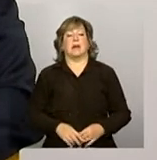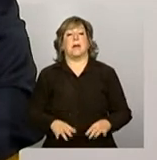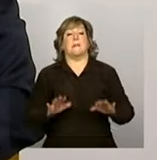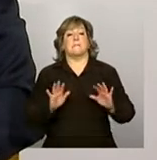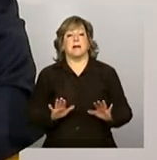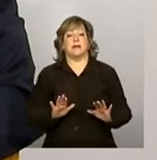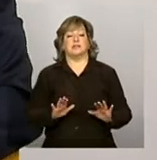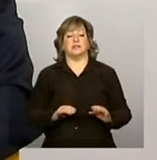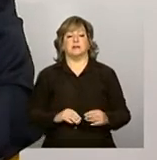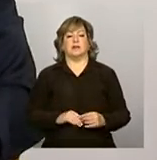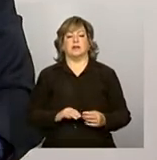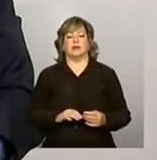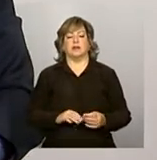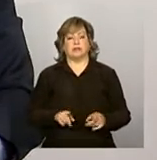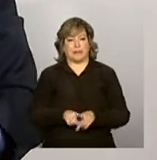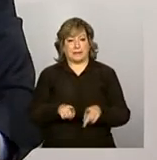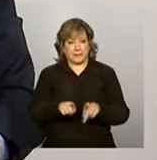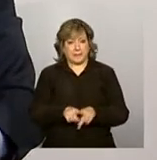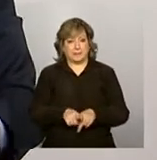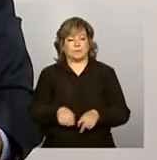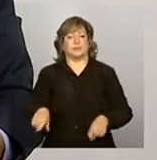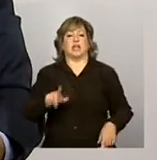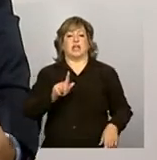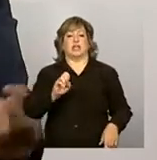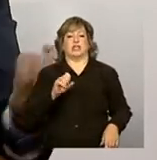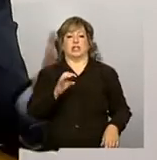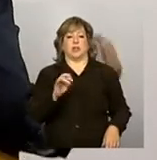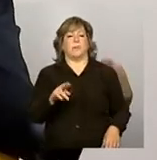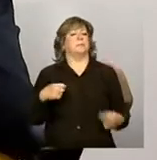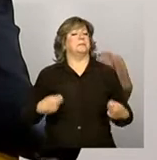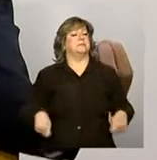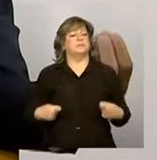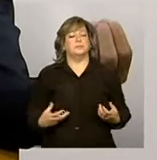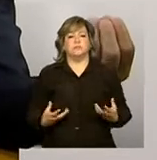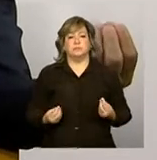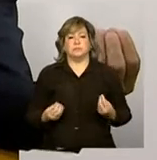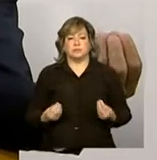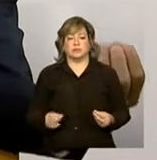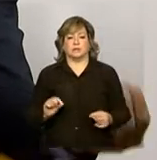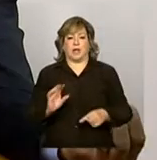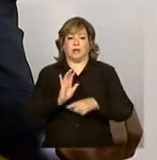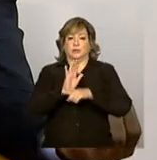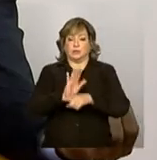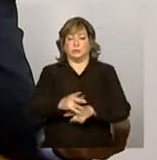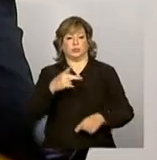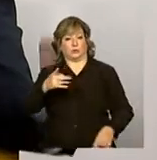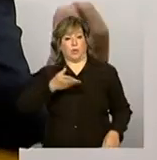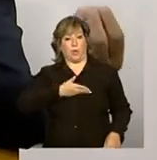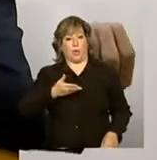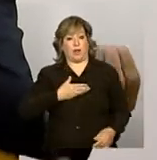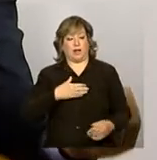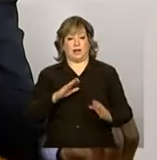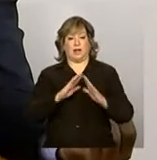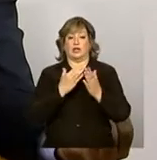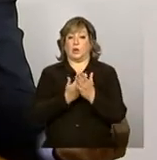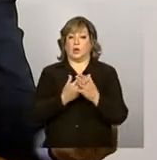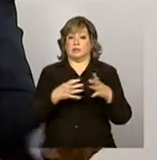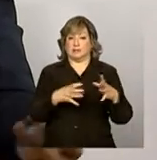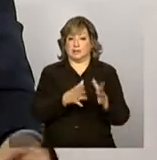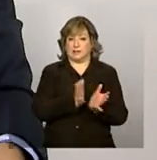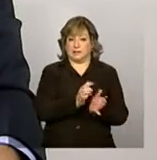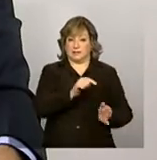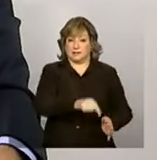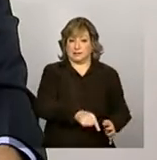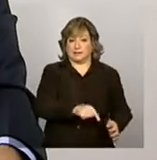isso, o gestor precisa muito, muito mesmo da ajuda do seu colega da educação, o chamado operador master de